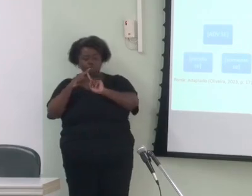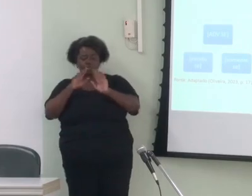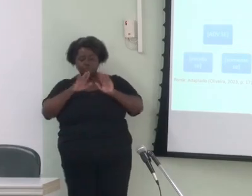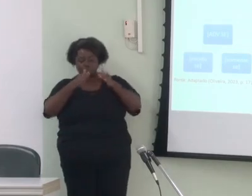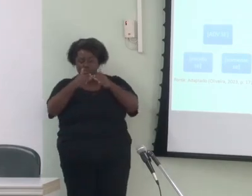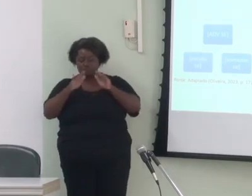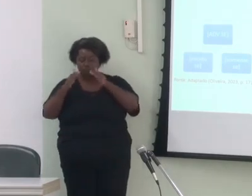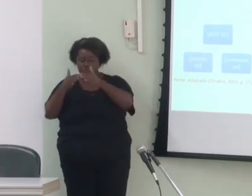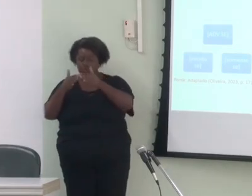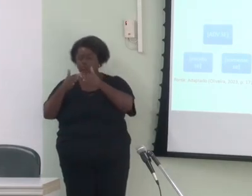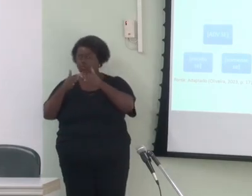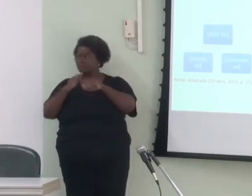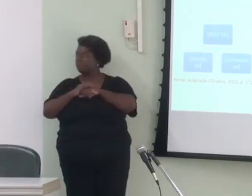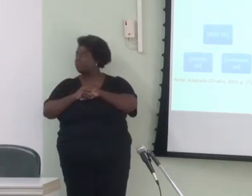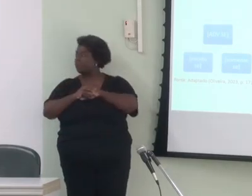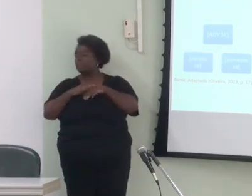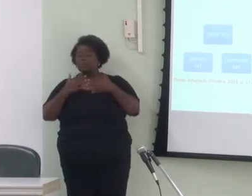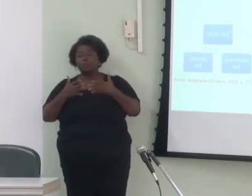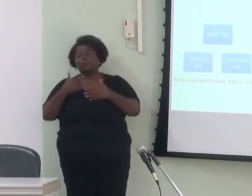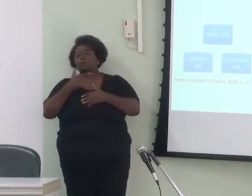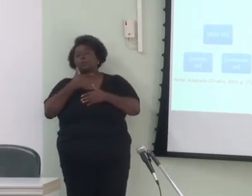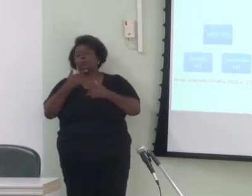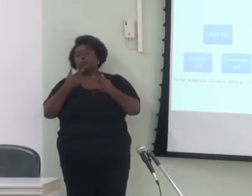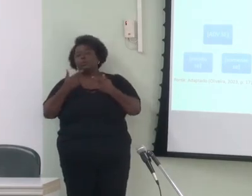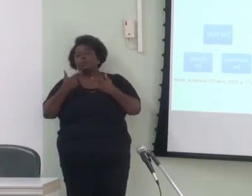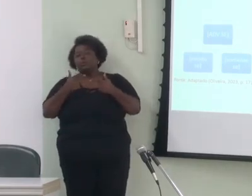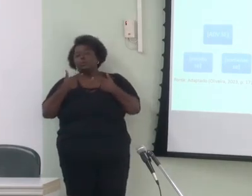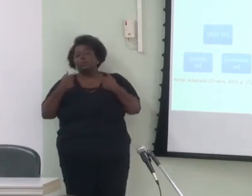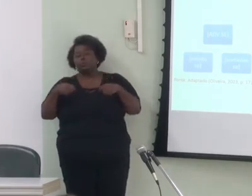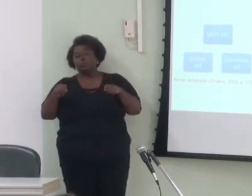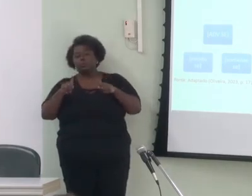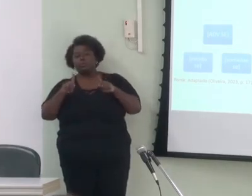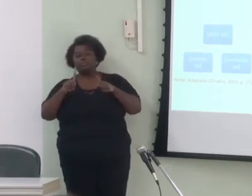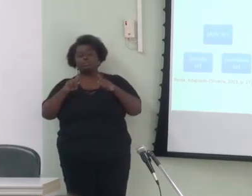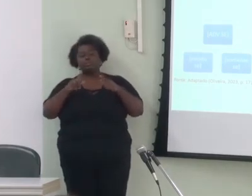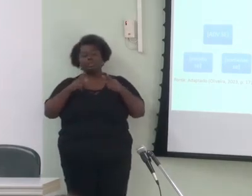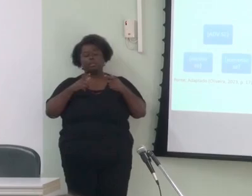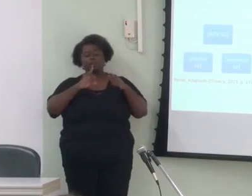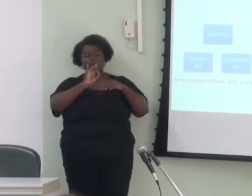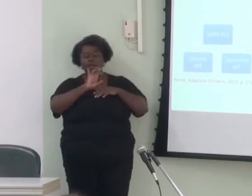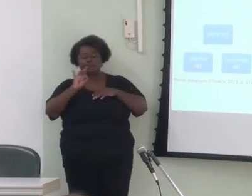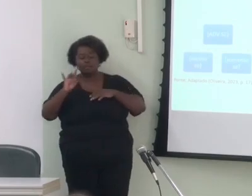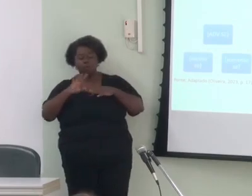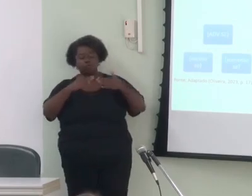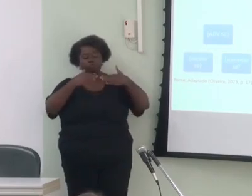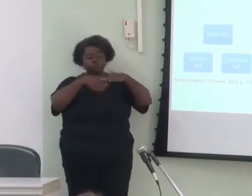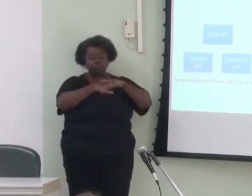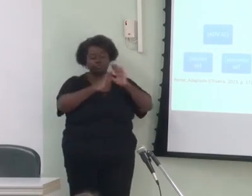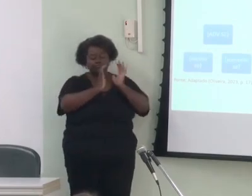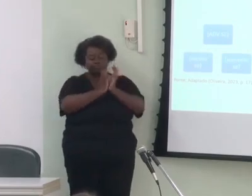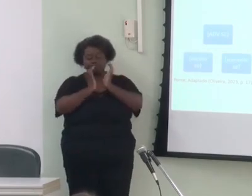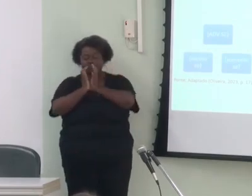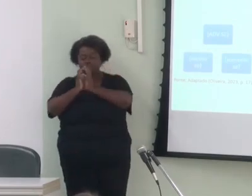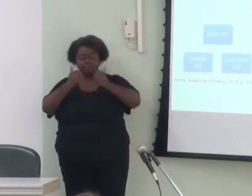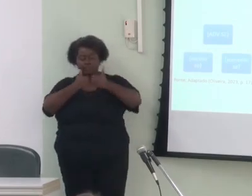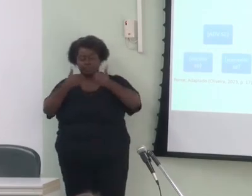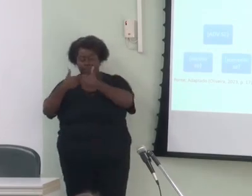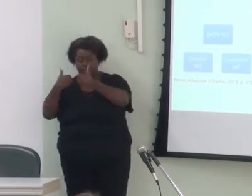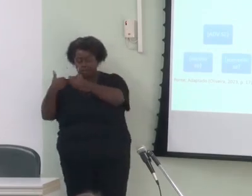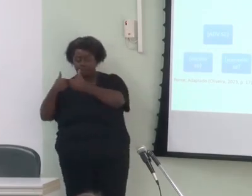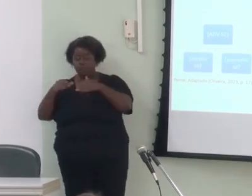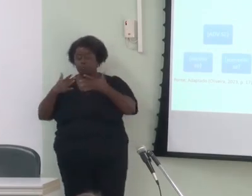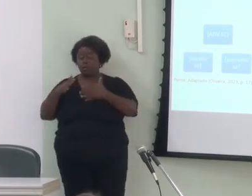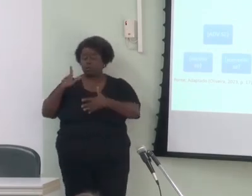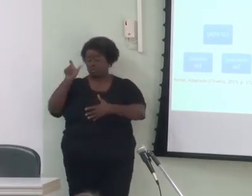regulares não há portanto necessidade de armazenar cada um dos subtipos separadamente quando aprende a usar a